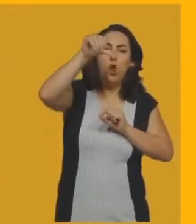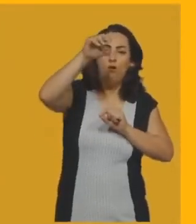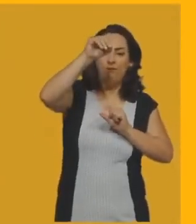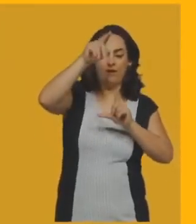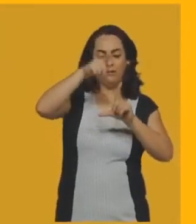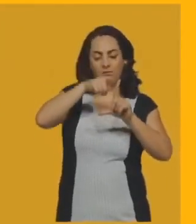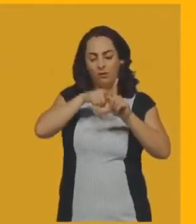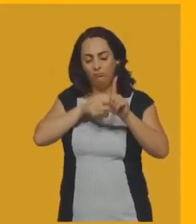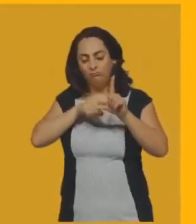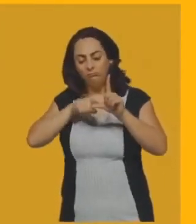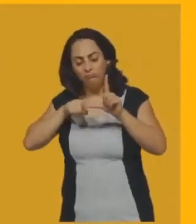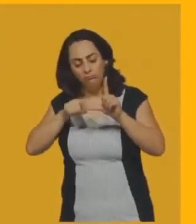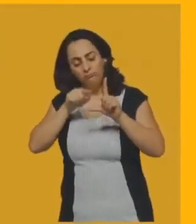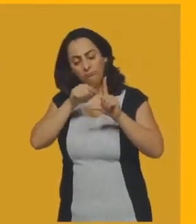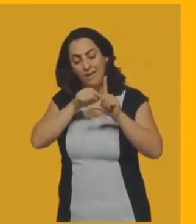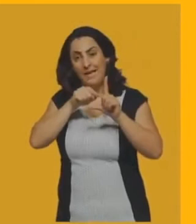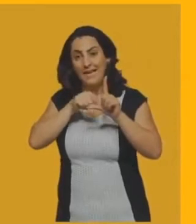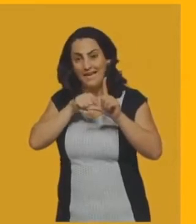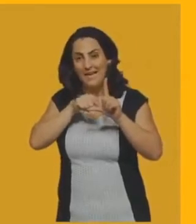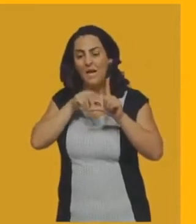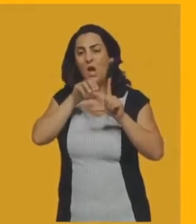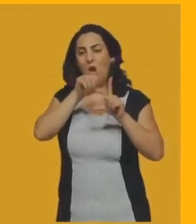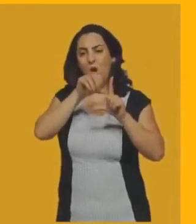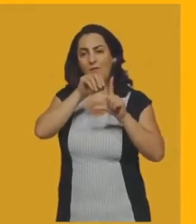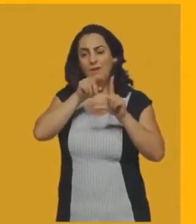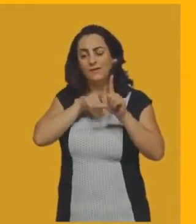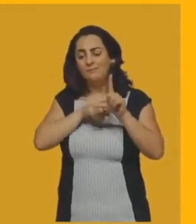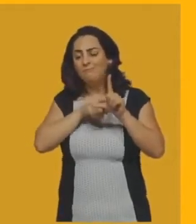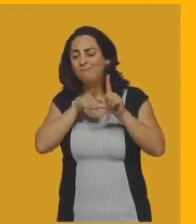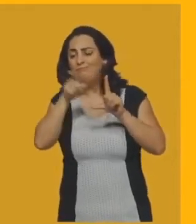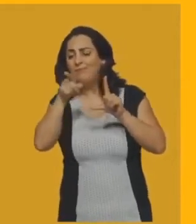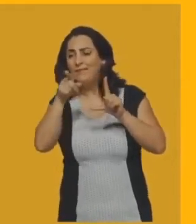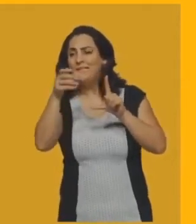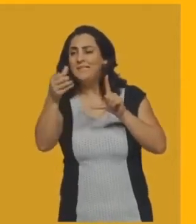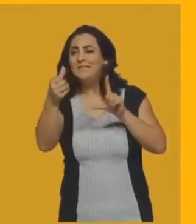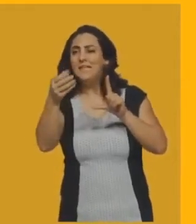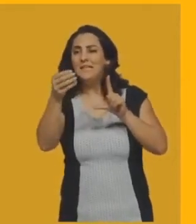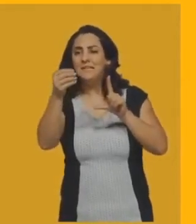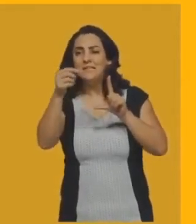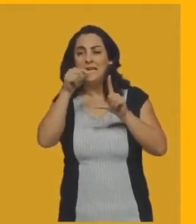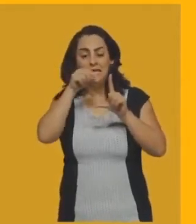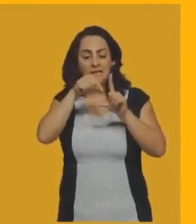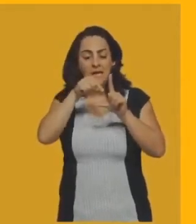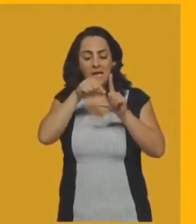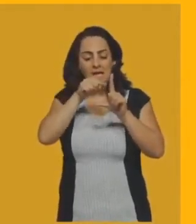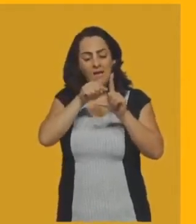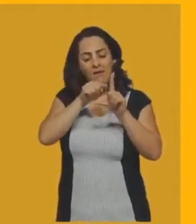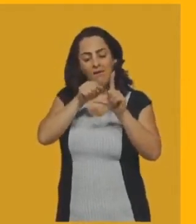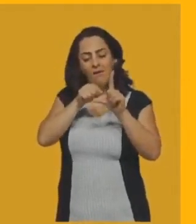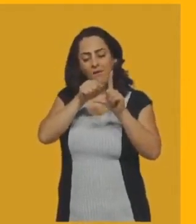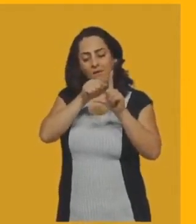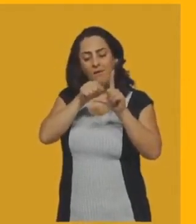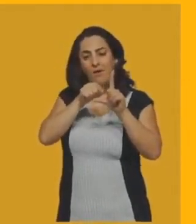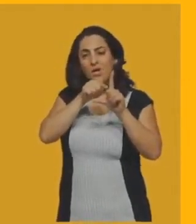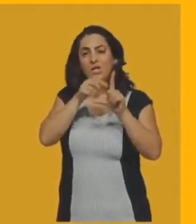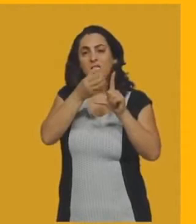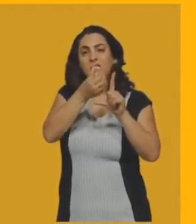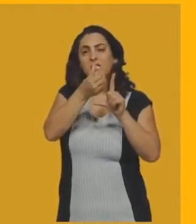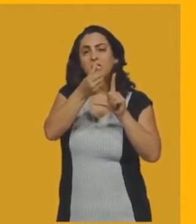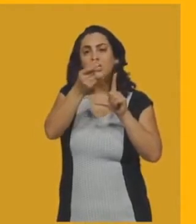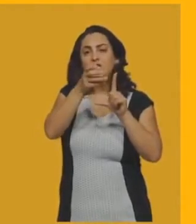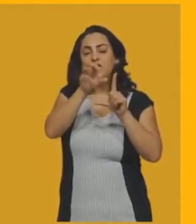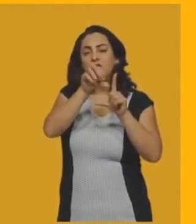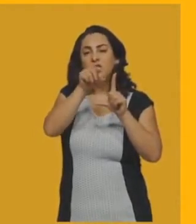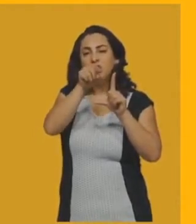esse x? Como que eu posso descobrir se eu falei que x e 60 graus são